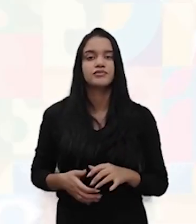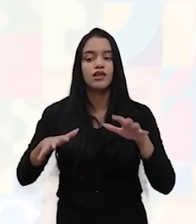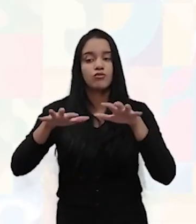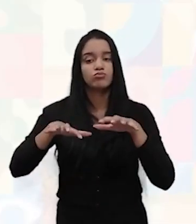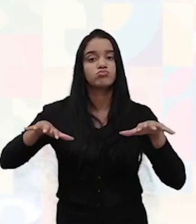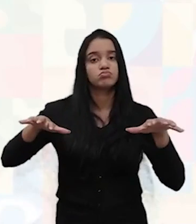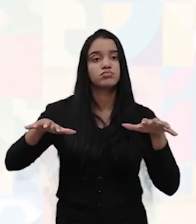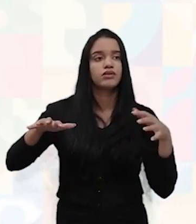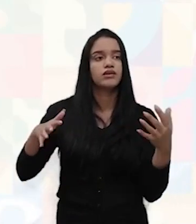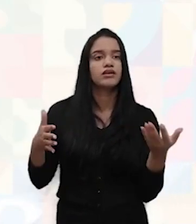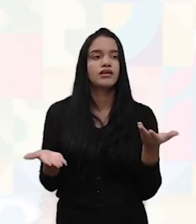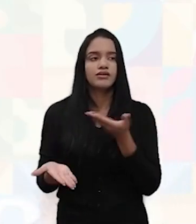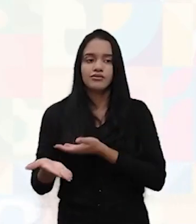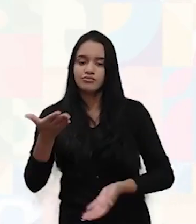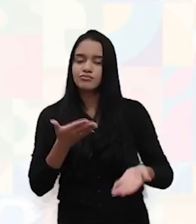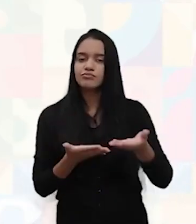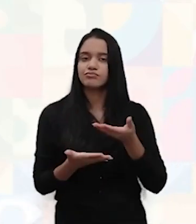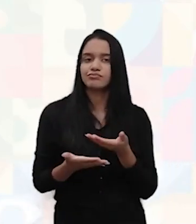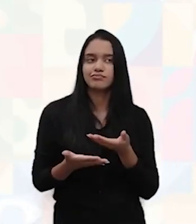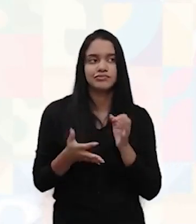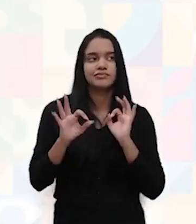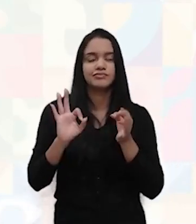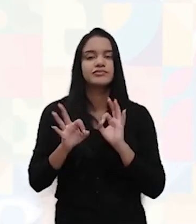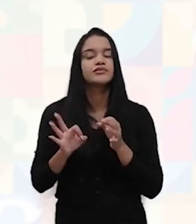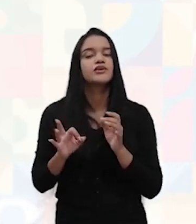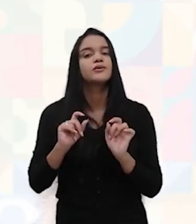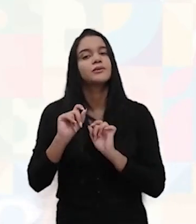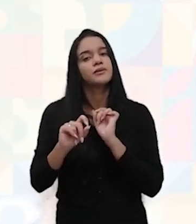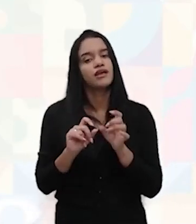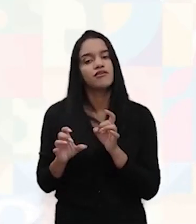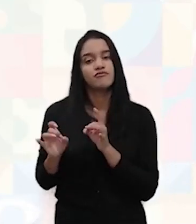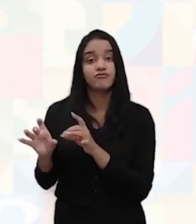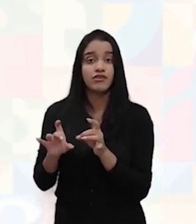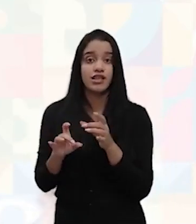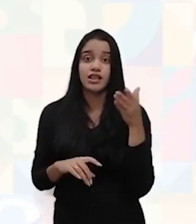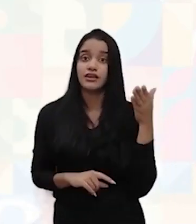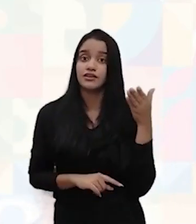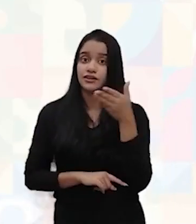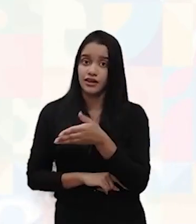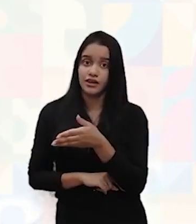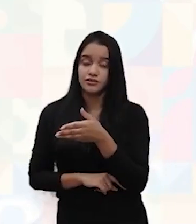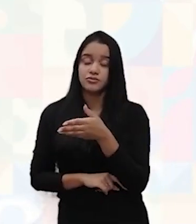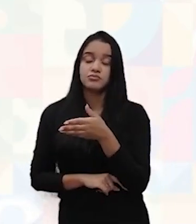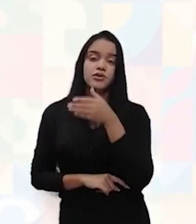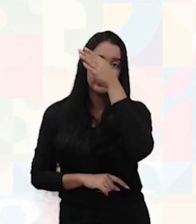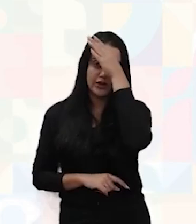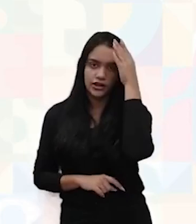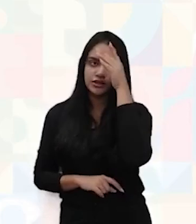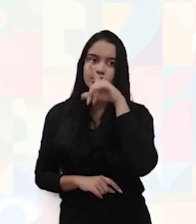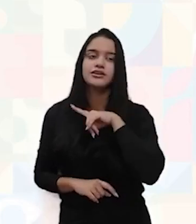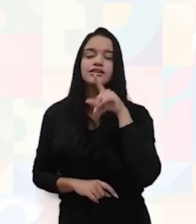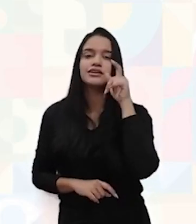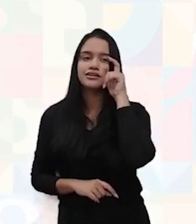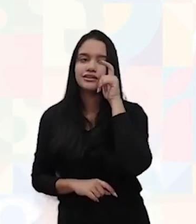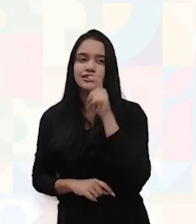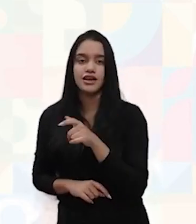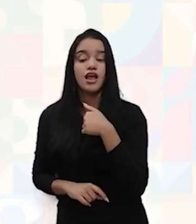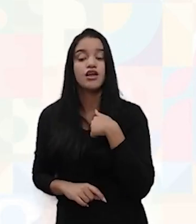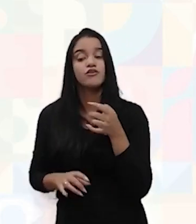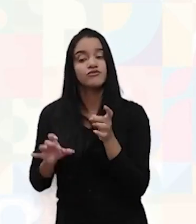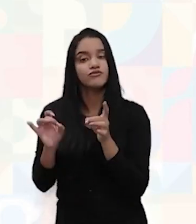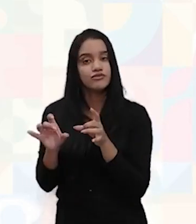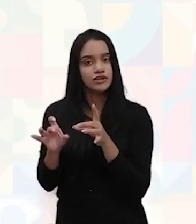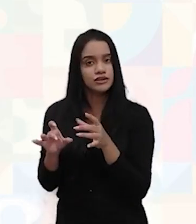embora atuem concomitantemente, tá? A venda é um processo direto, tá? O cliente tem um interesse, eu fui lá, vendi o meu produto